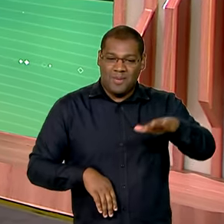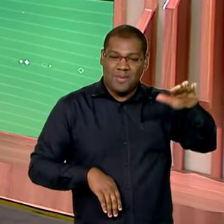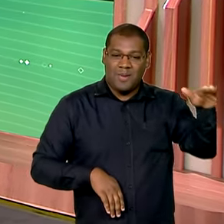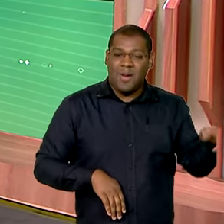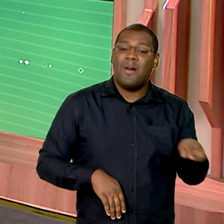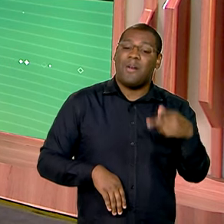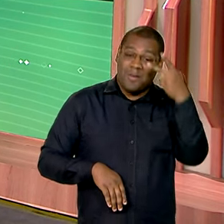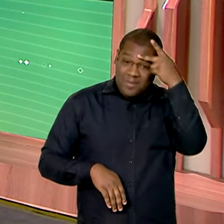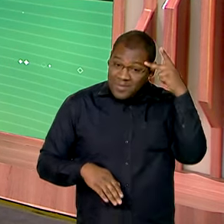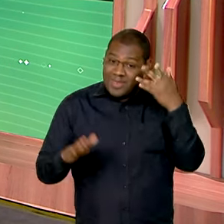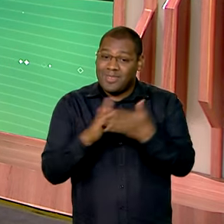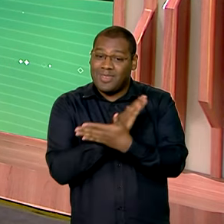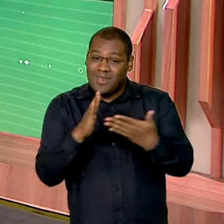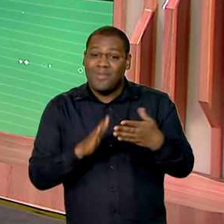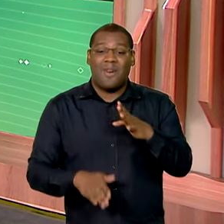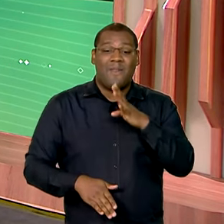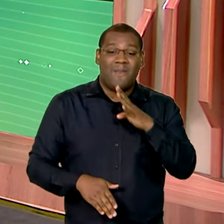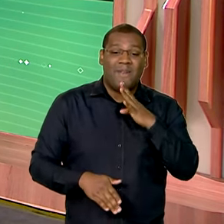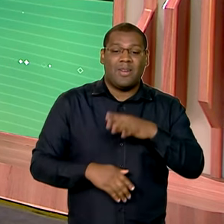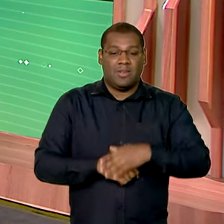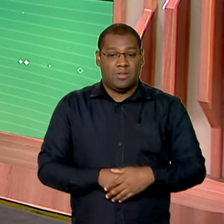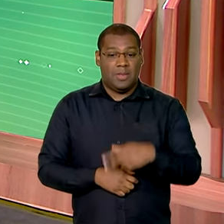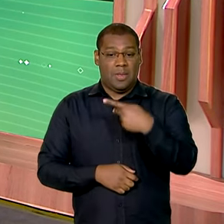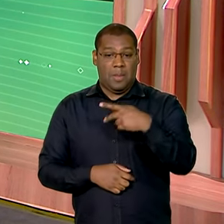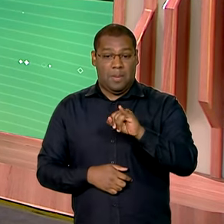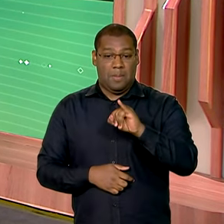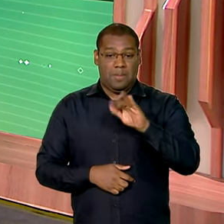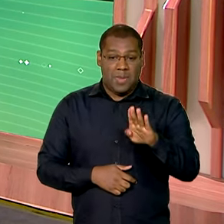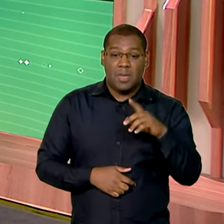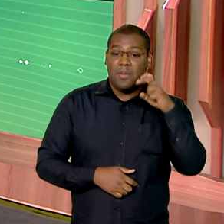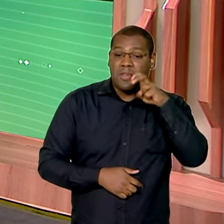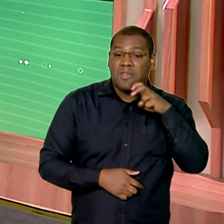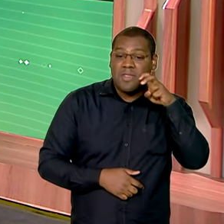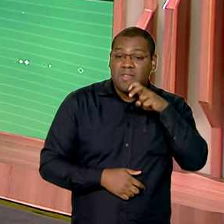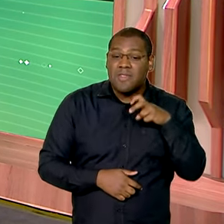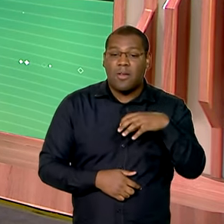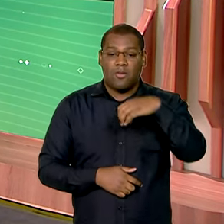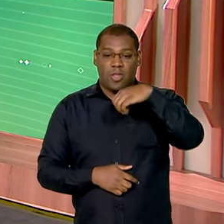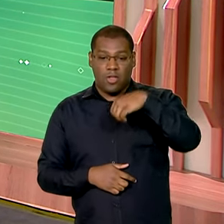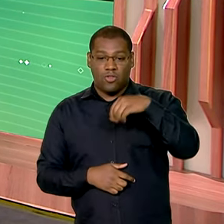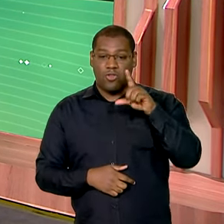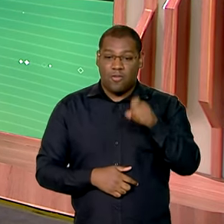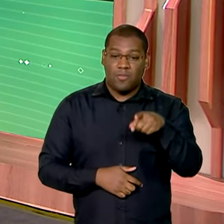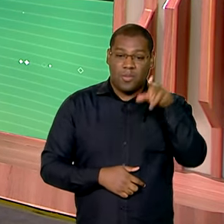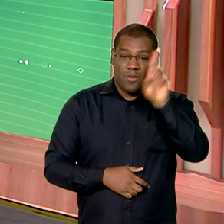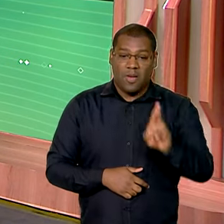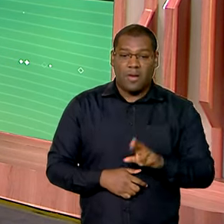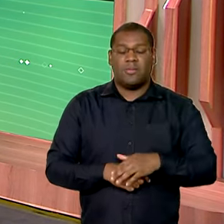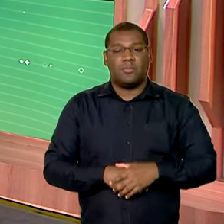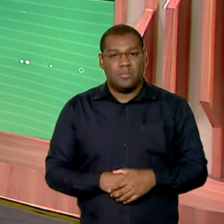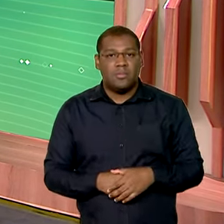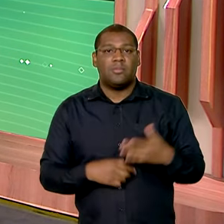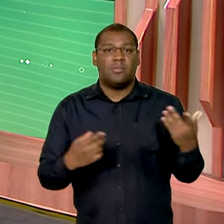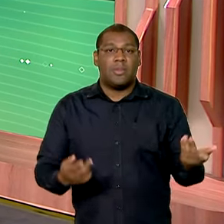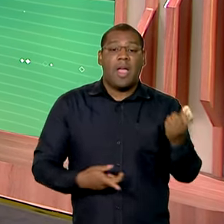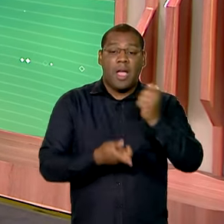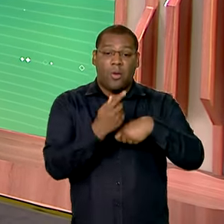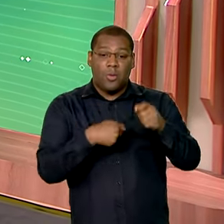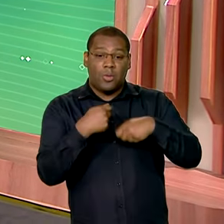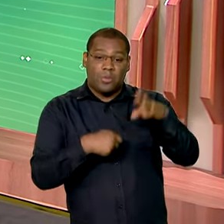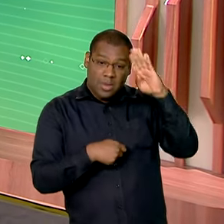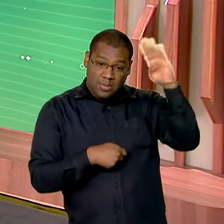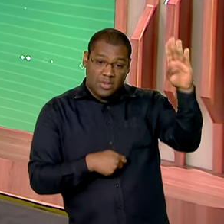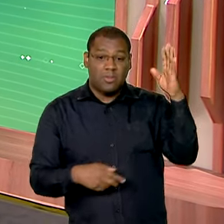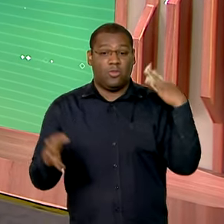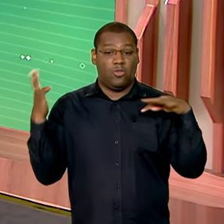sabe do que eu estou falando o PIB per capita de mais de 9 mil reais a cidade tem como principais atividades econômicas